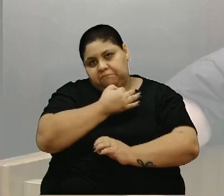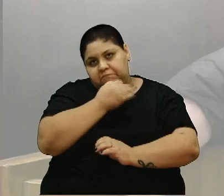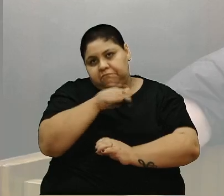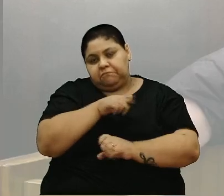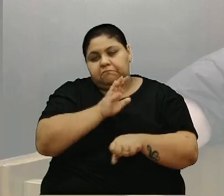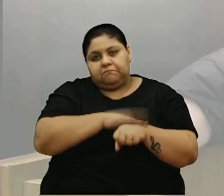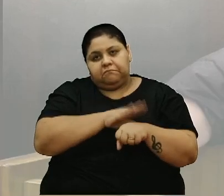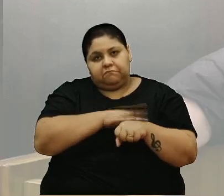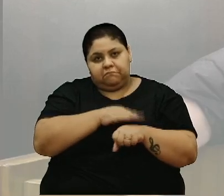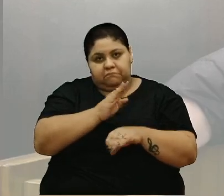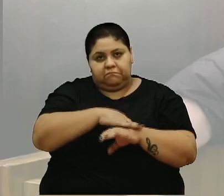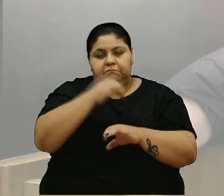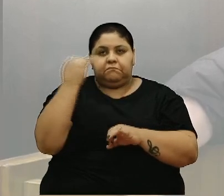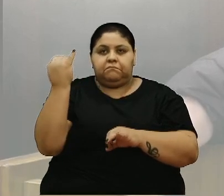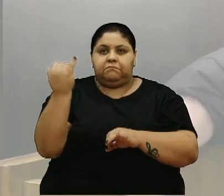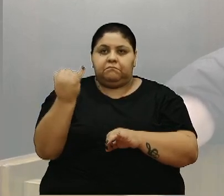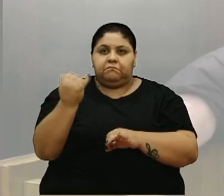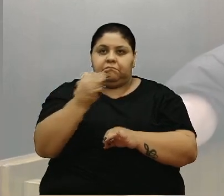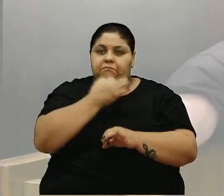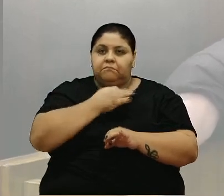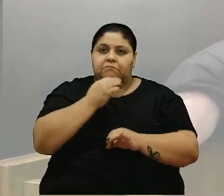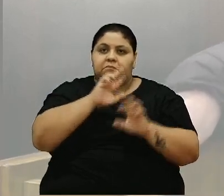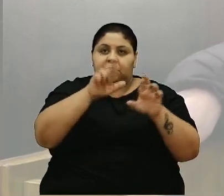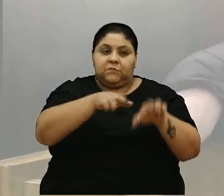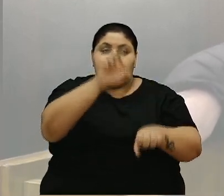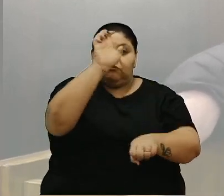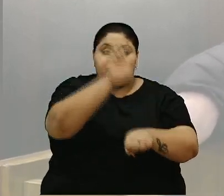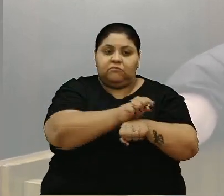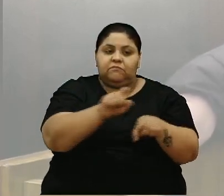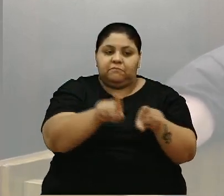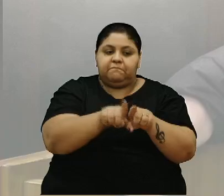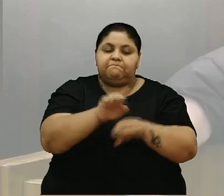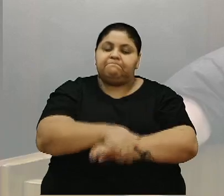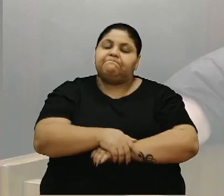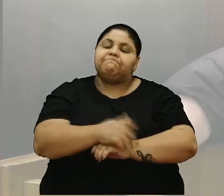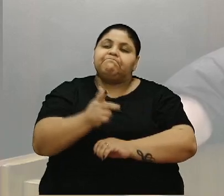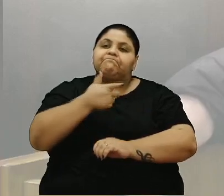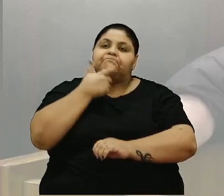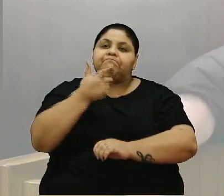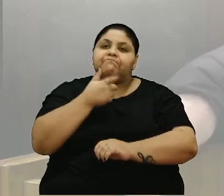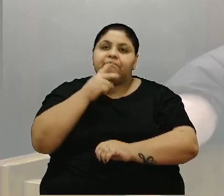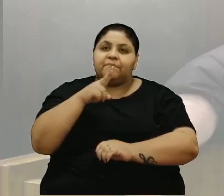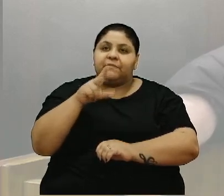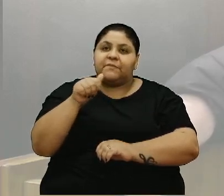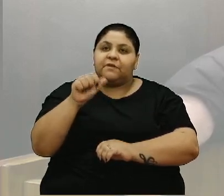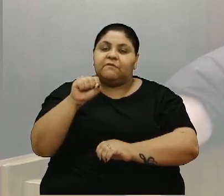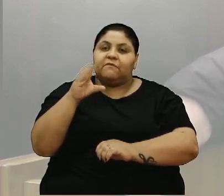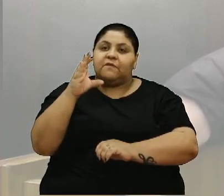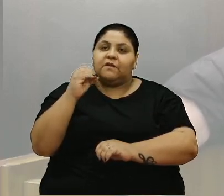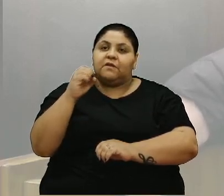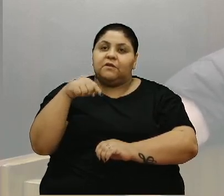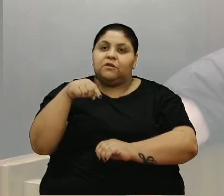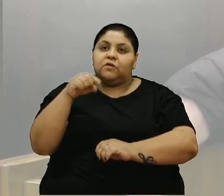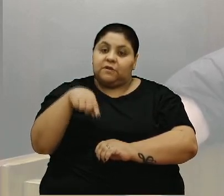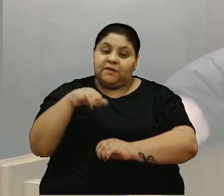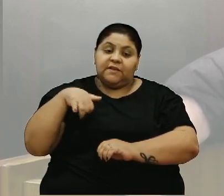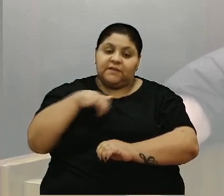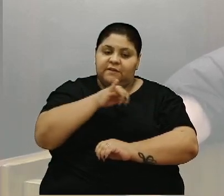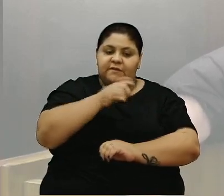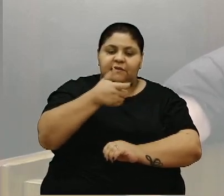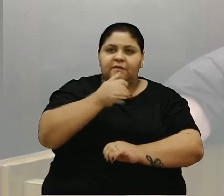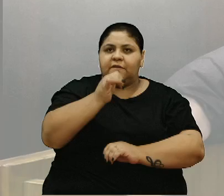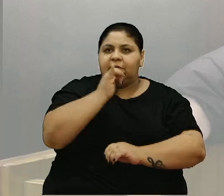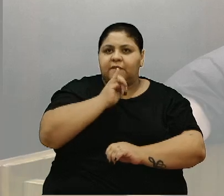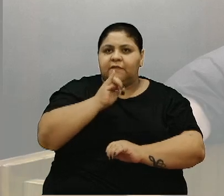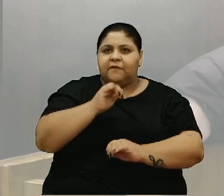nesse momento, mais do que Caxias, a região e o estado do Rio Grande do Sul. E o senhor falou do Vasco chegar em Caxias, né, Governador Zanquin? Quero dar o exemplo